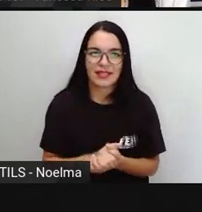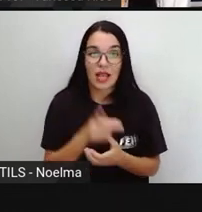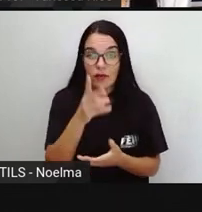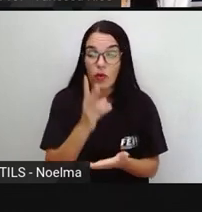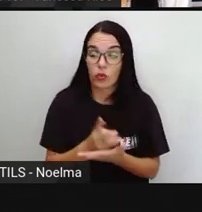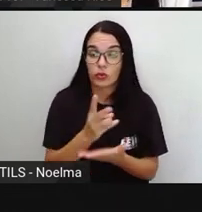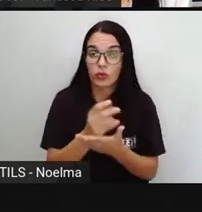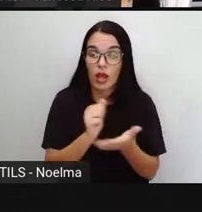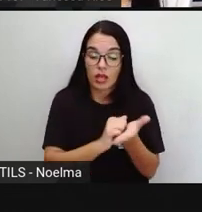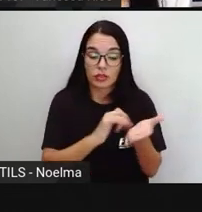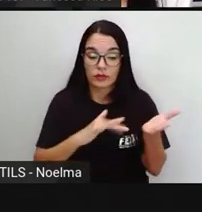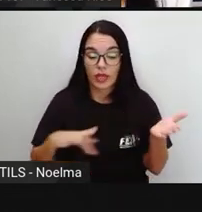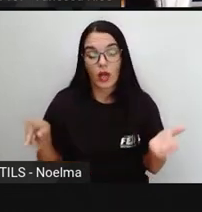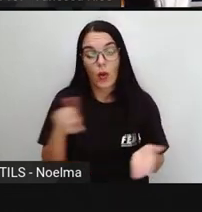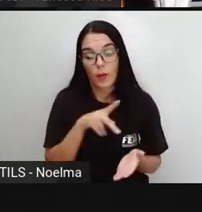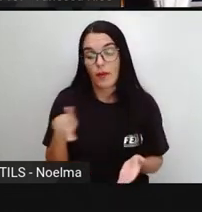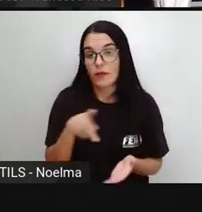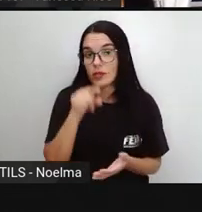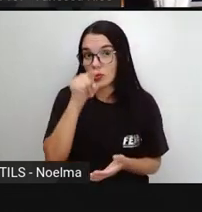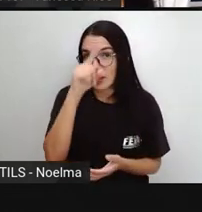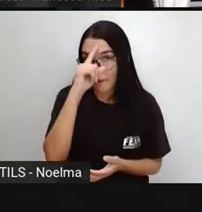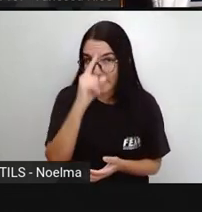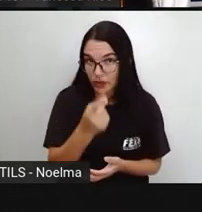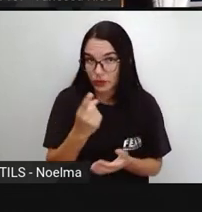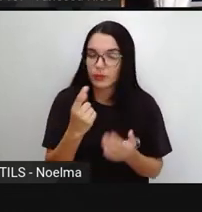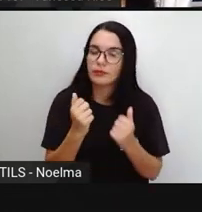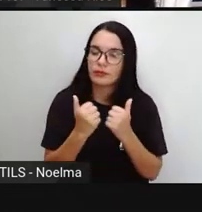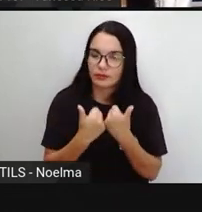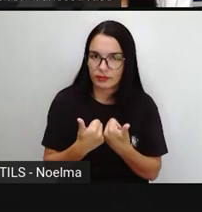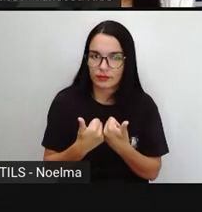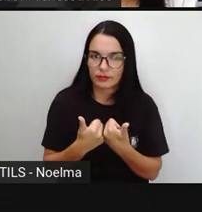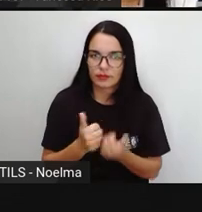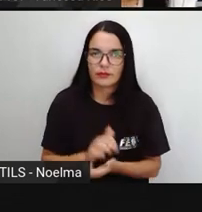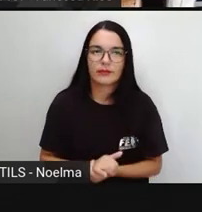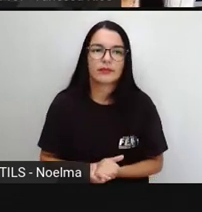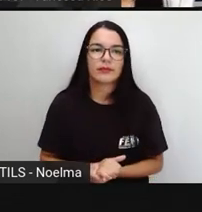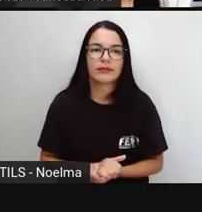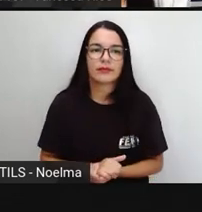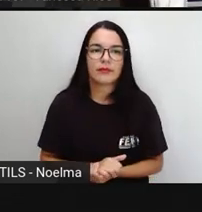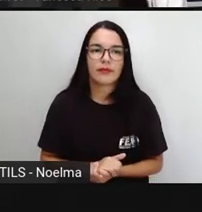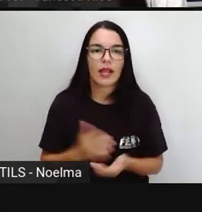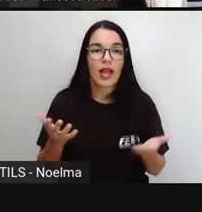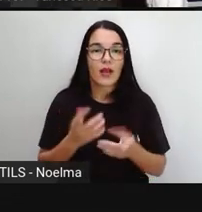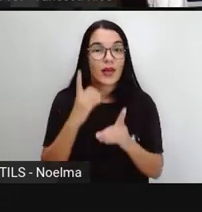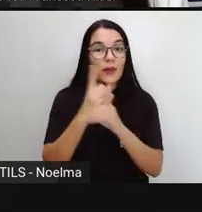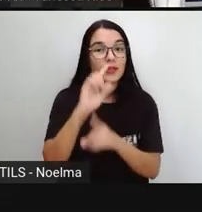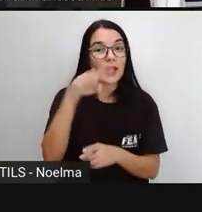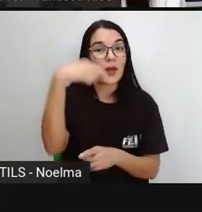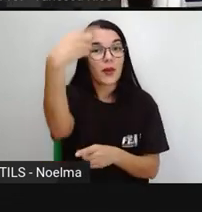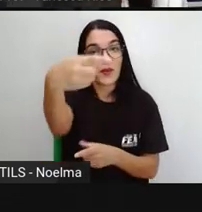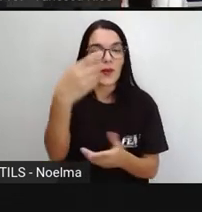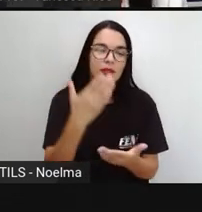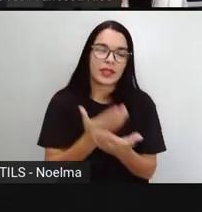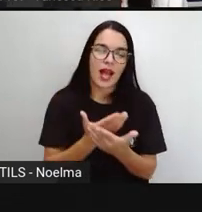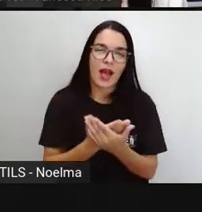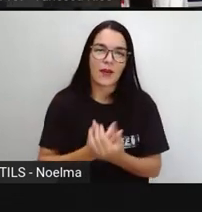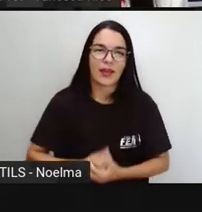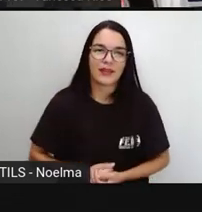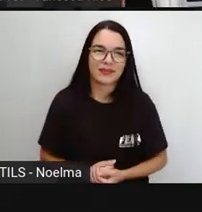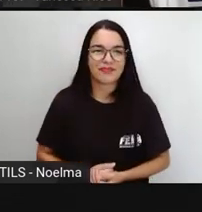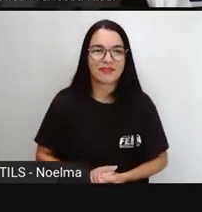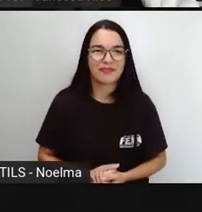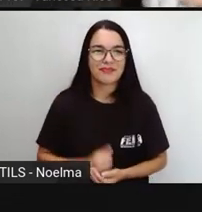seguimento com a atividade também que a sua professora ou professor preparou. Certo? E a gente se encontra aí numa próxima